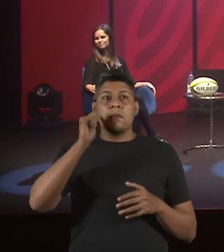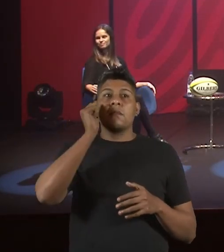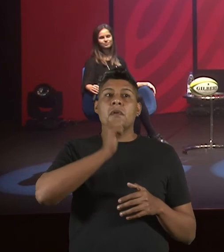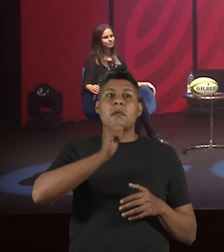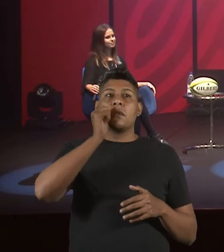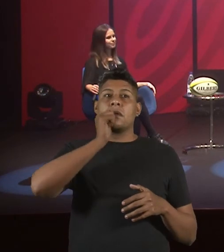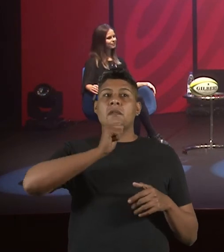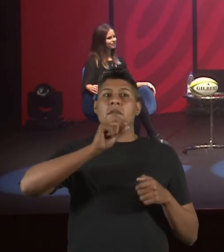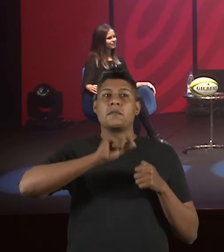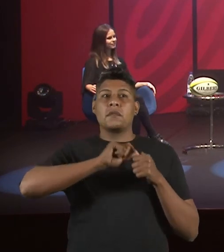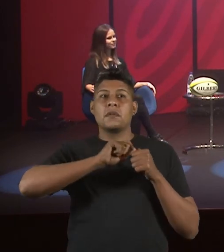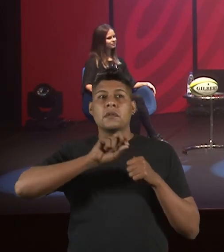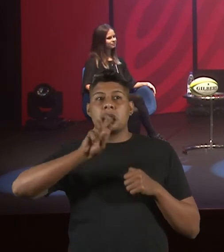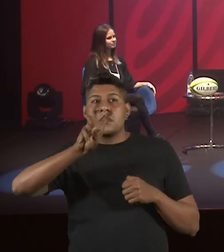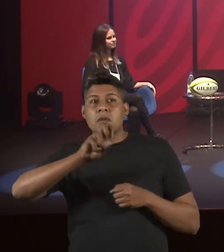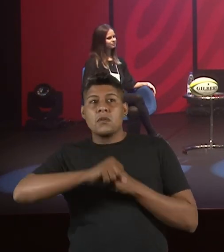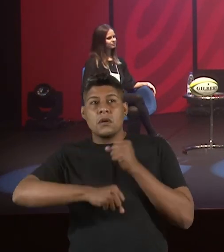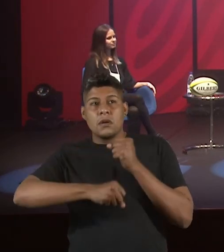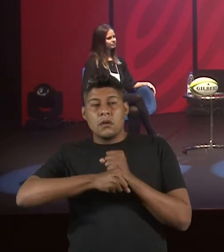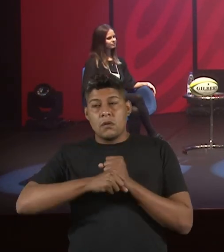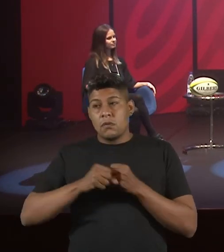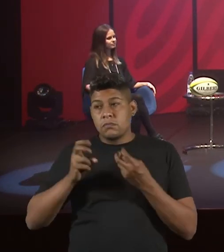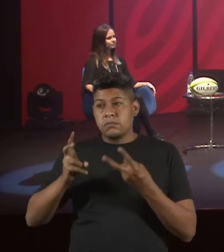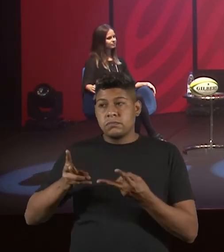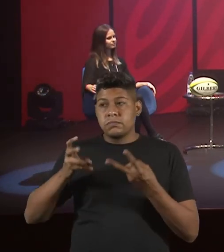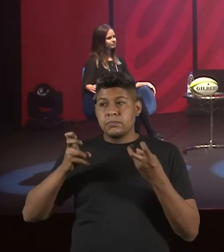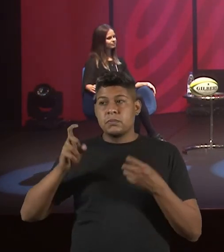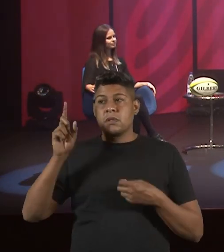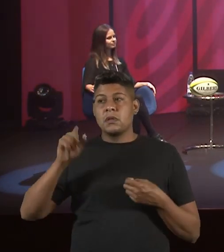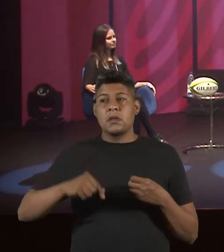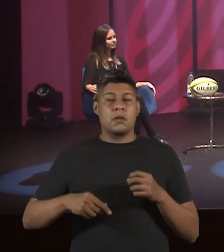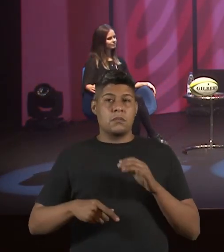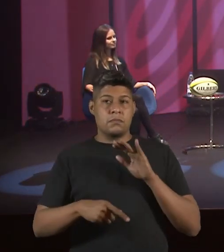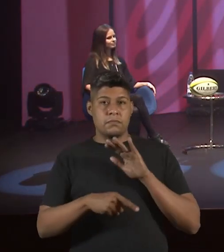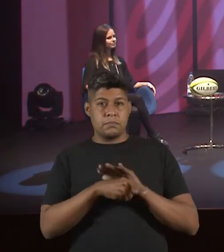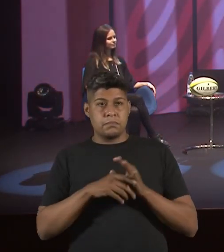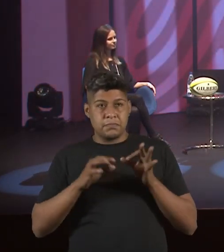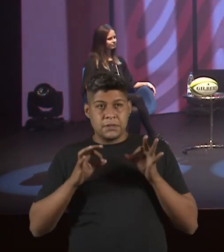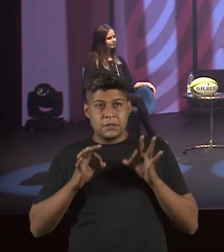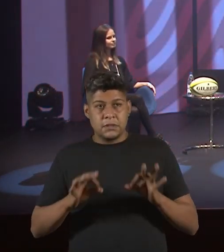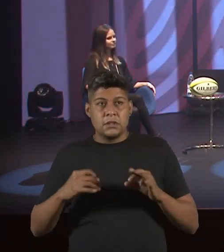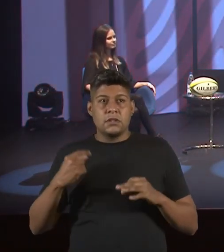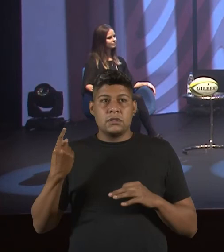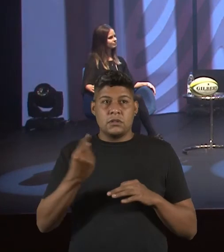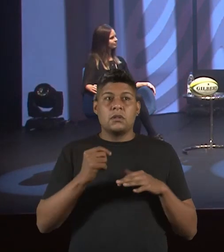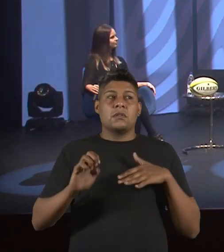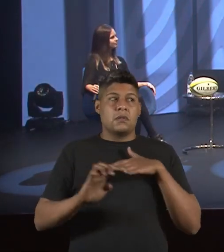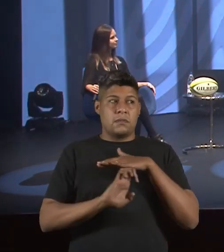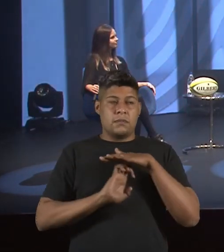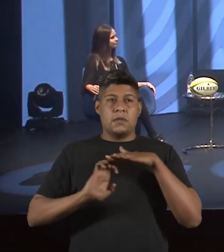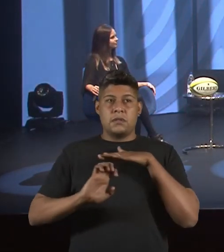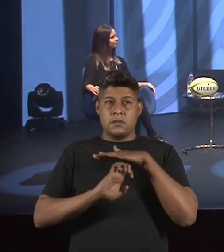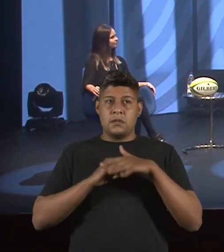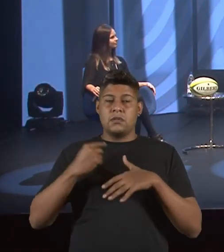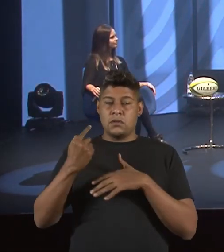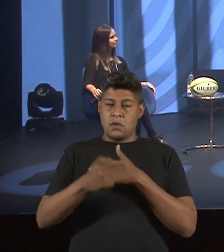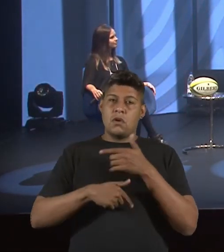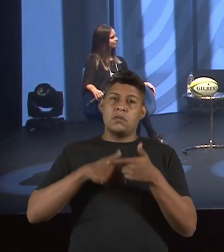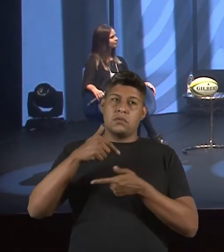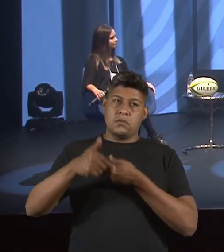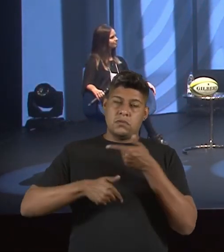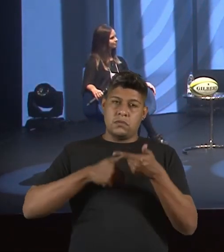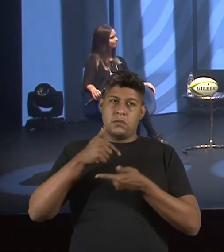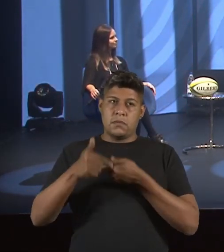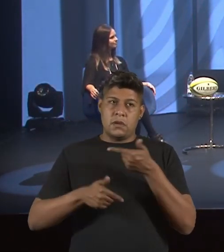que eu faço há cinco anos. Se a gente olhar, esse é um retrato fiel das nossas empresas, do nosso mercado de